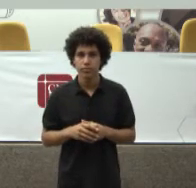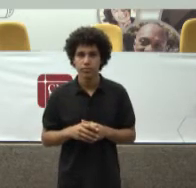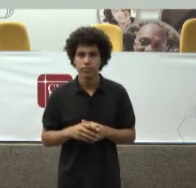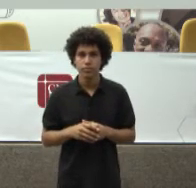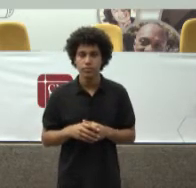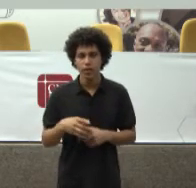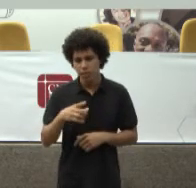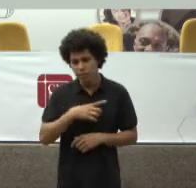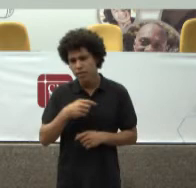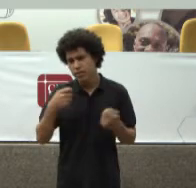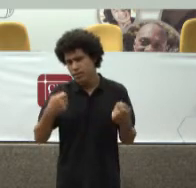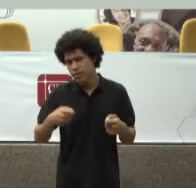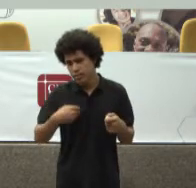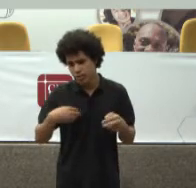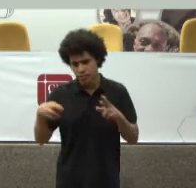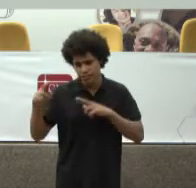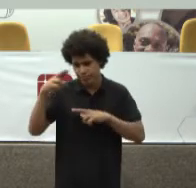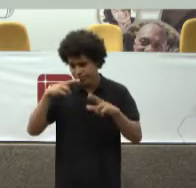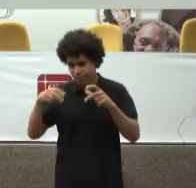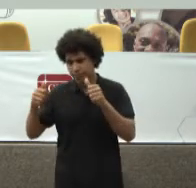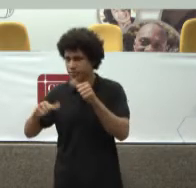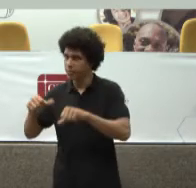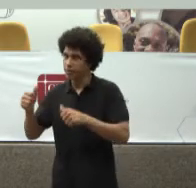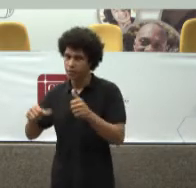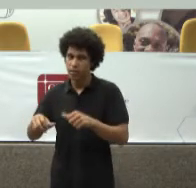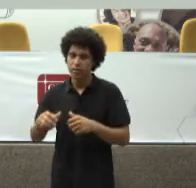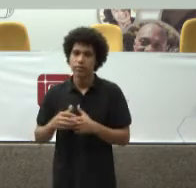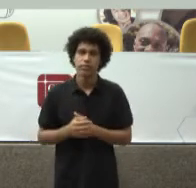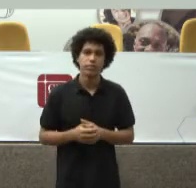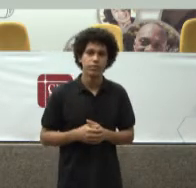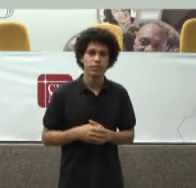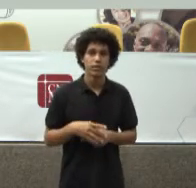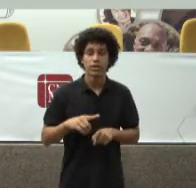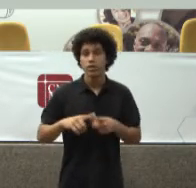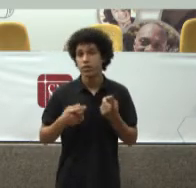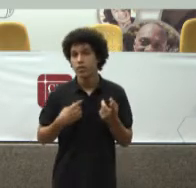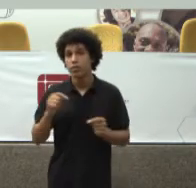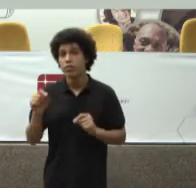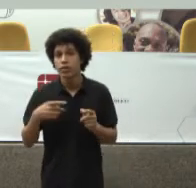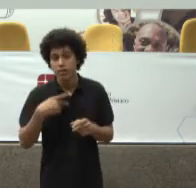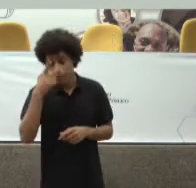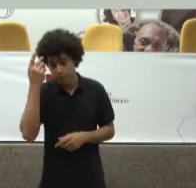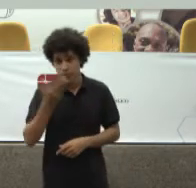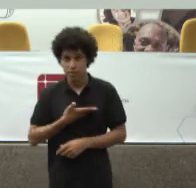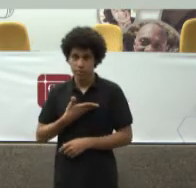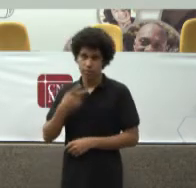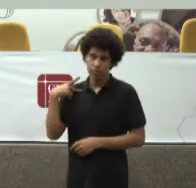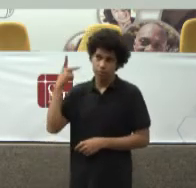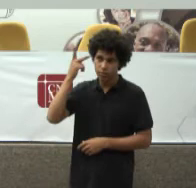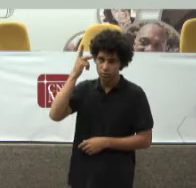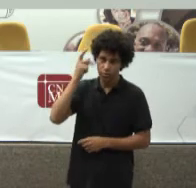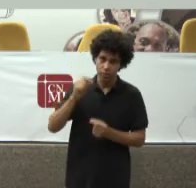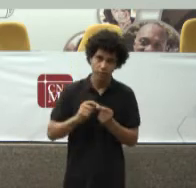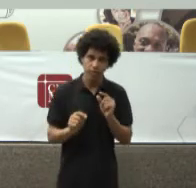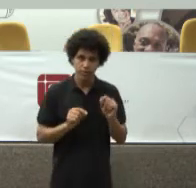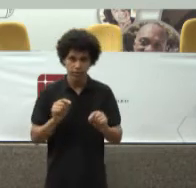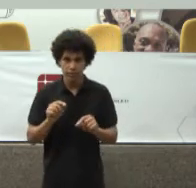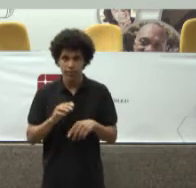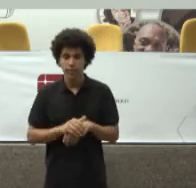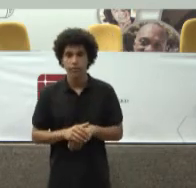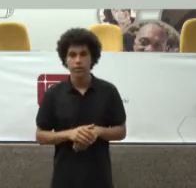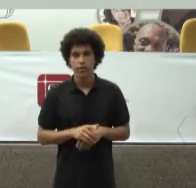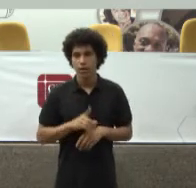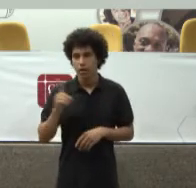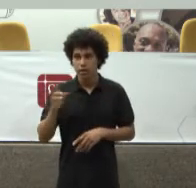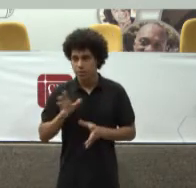Tem que ser bem analisado Vejam bem Como é que eu faço E os colegas de São Paulo fazem Os colegas da capital Nós